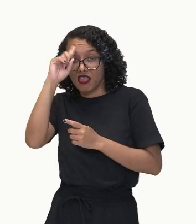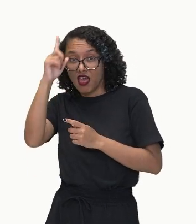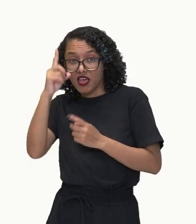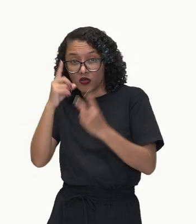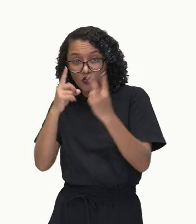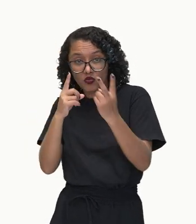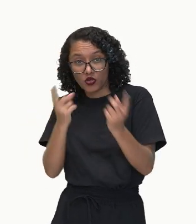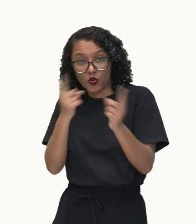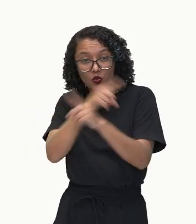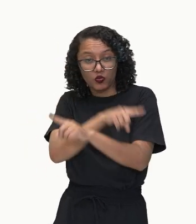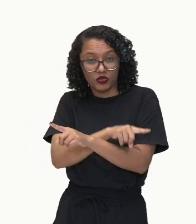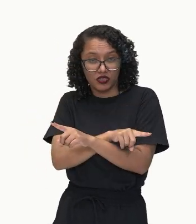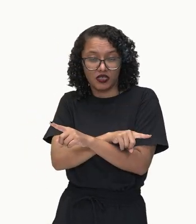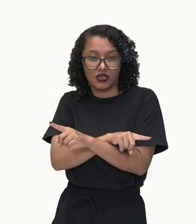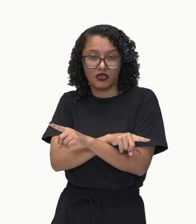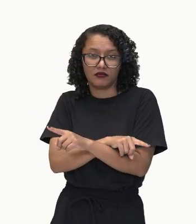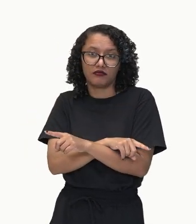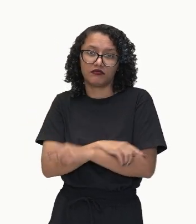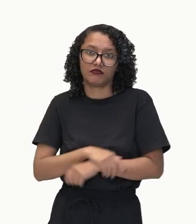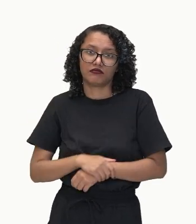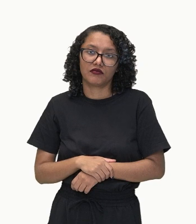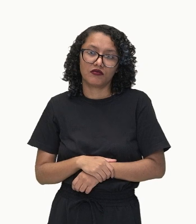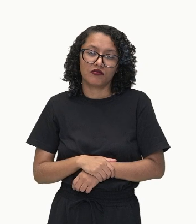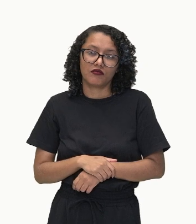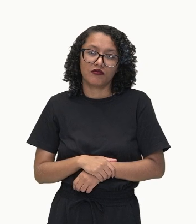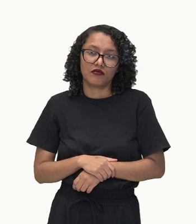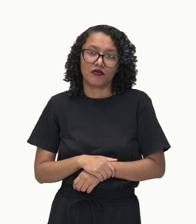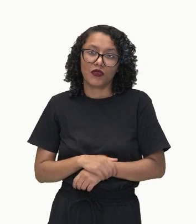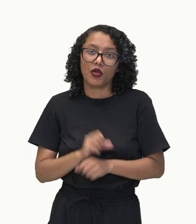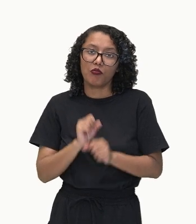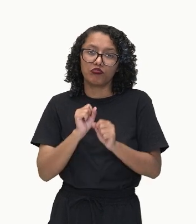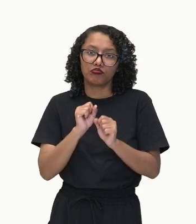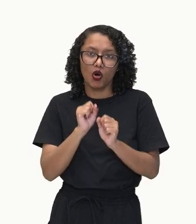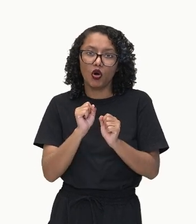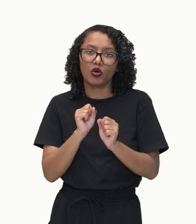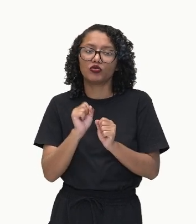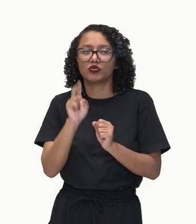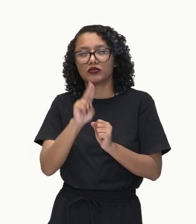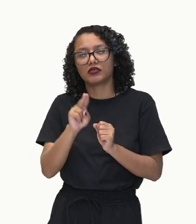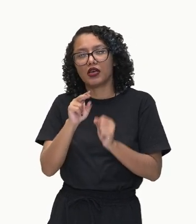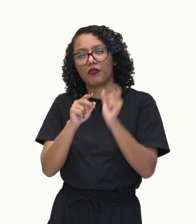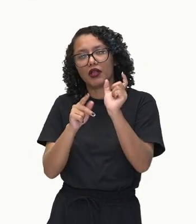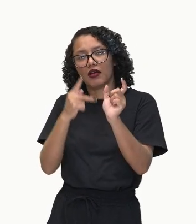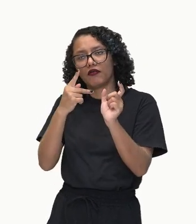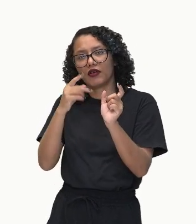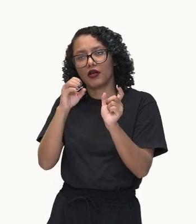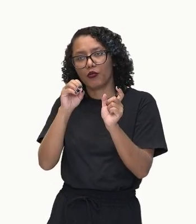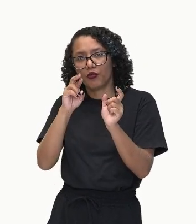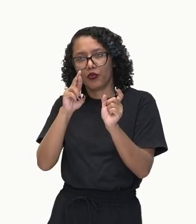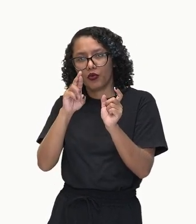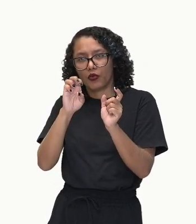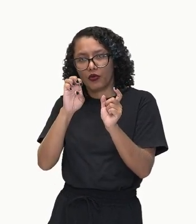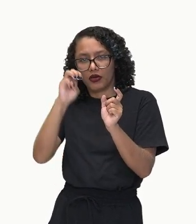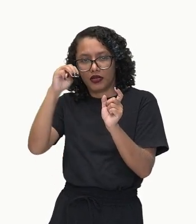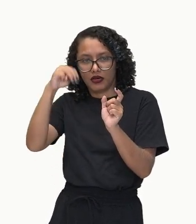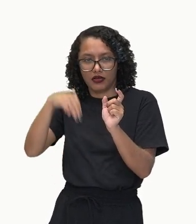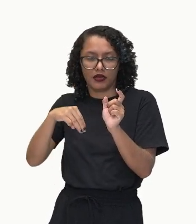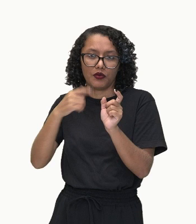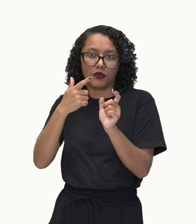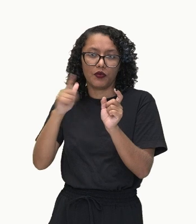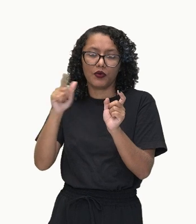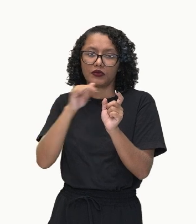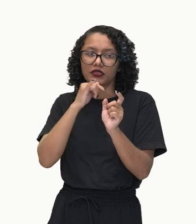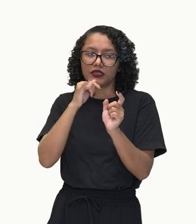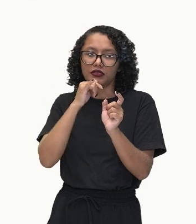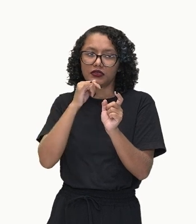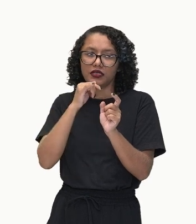Ele queria sair. Porém. Contudo. Estava chovendo. Então. São ideias opostas. Aí nós temos outro exemplo que